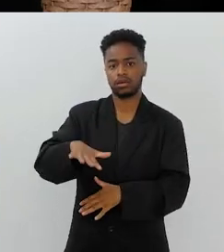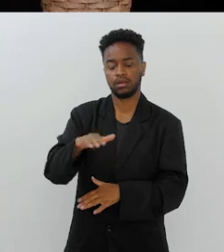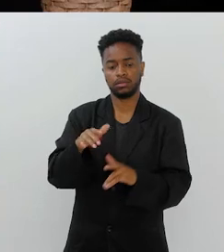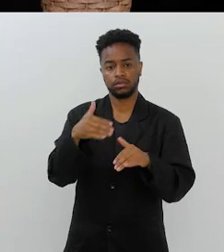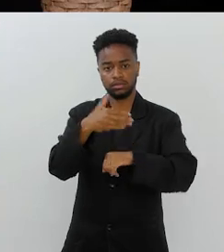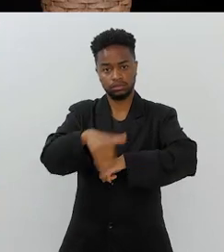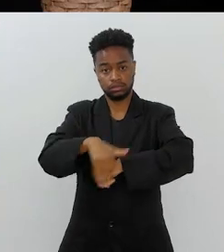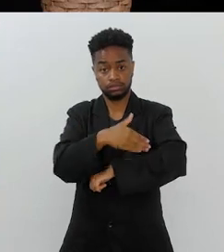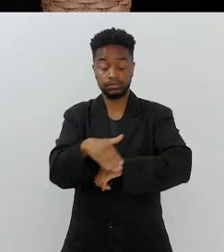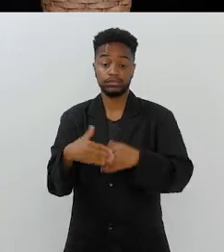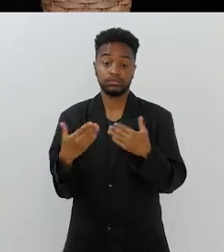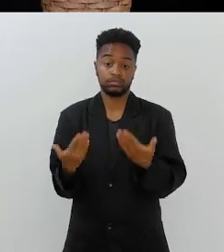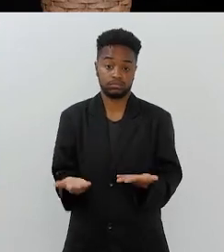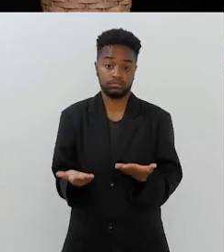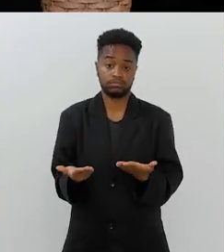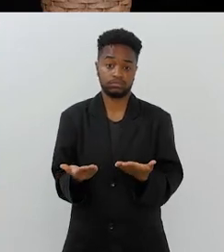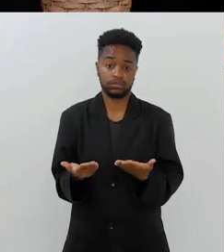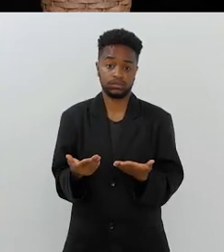quer dizer,